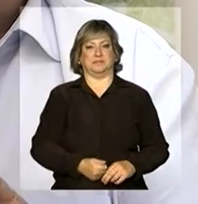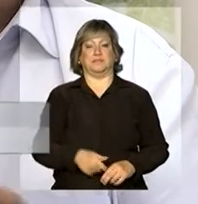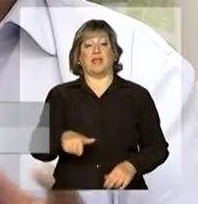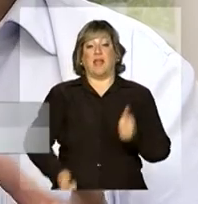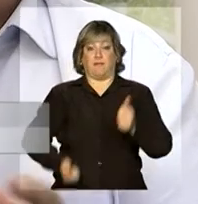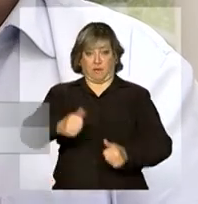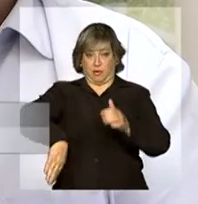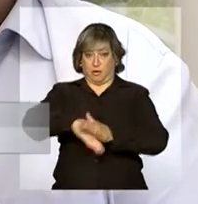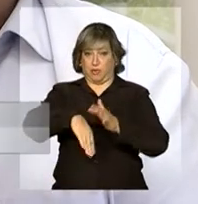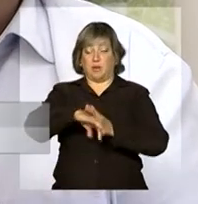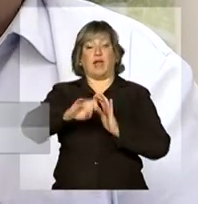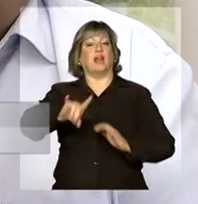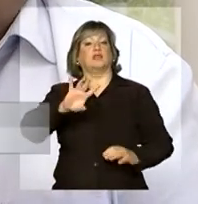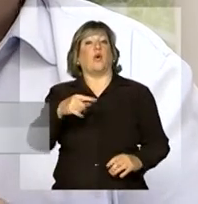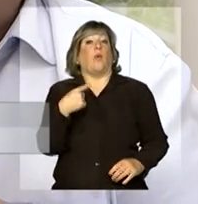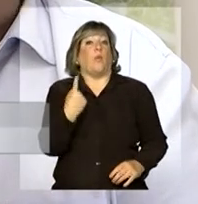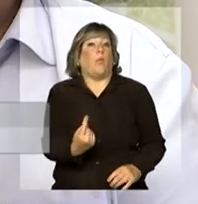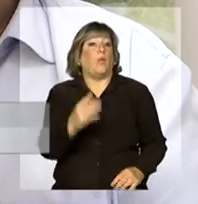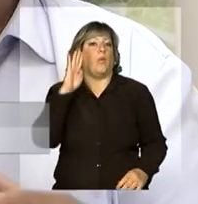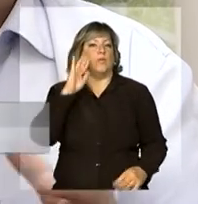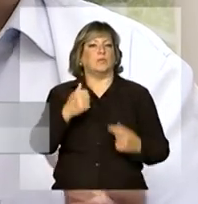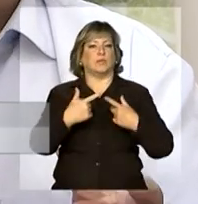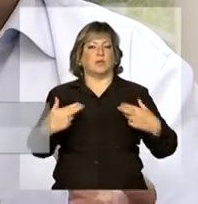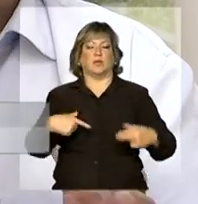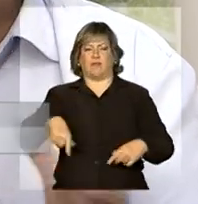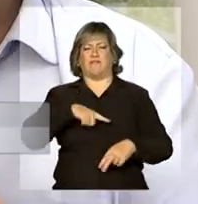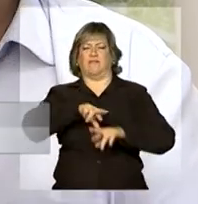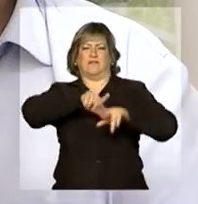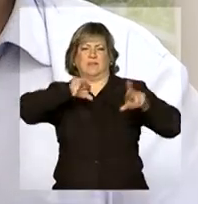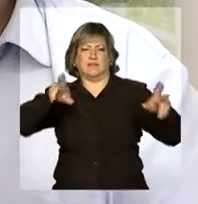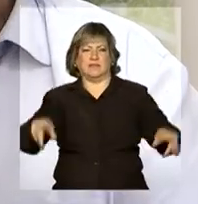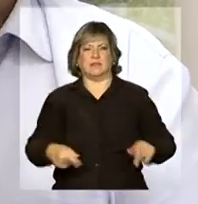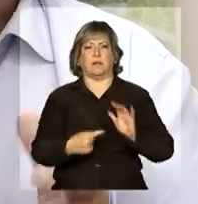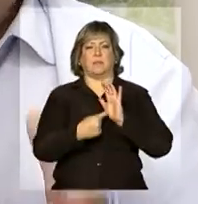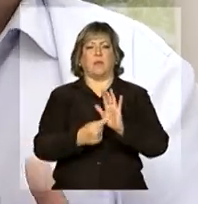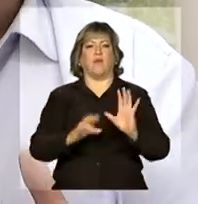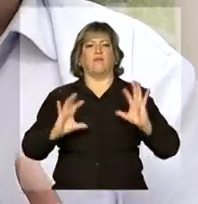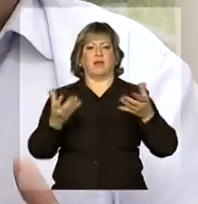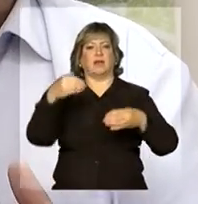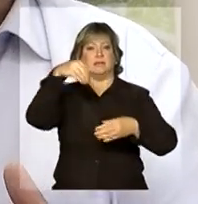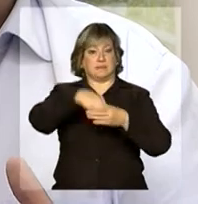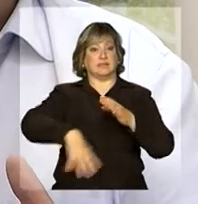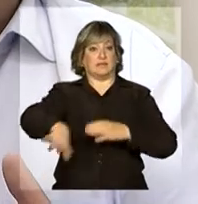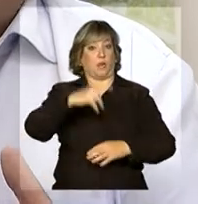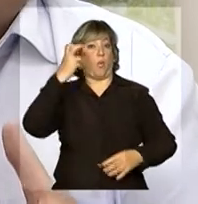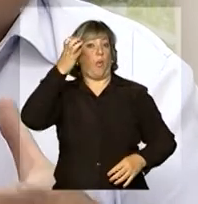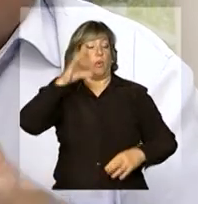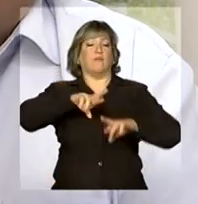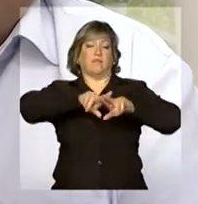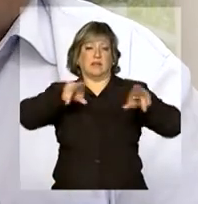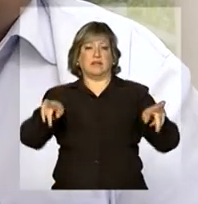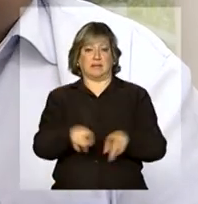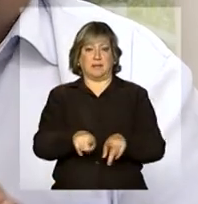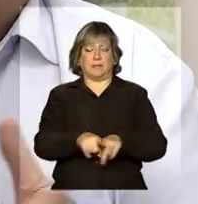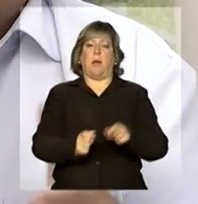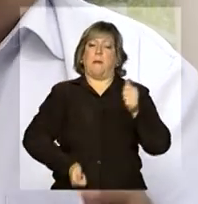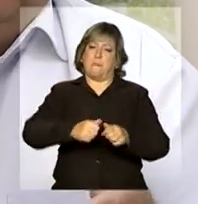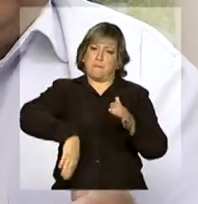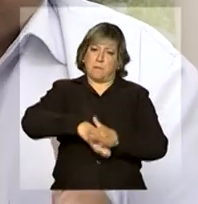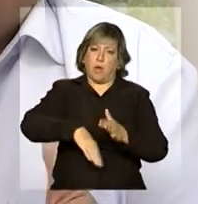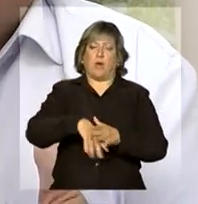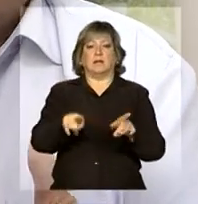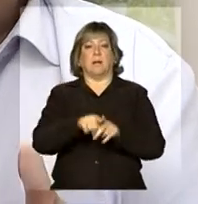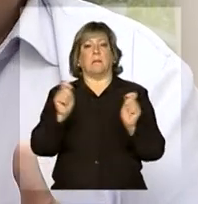apenas um dos elementos, nós vamos ter as diversas manifestações esportivas e culturais. Você tanto pode ter